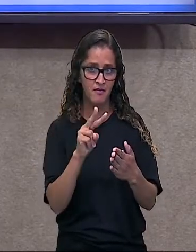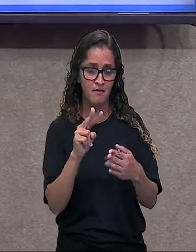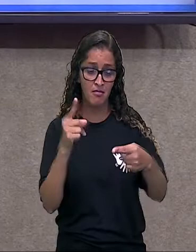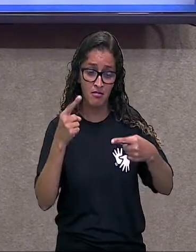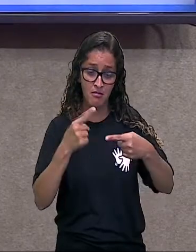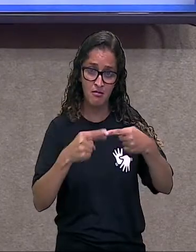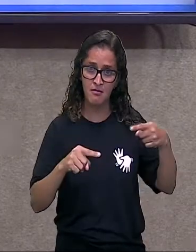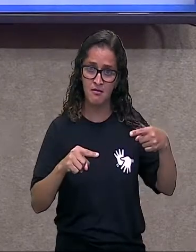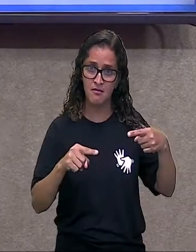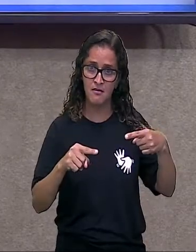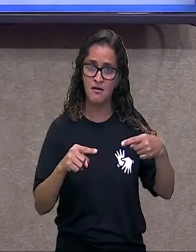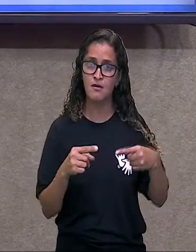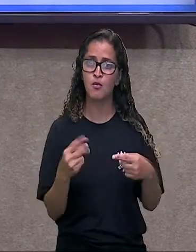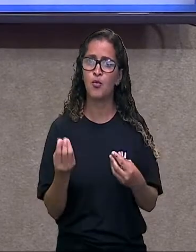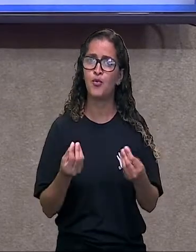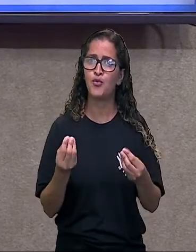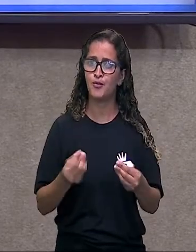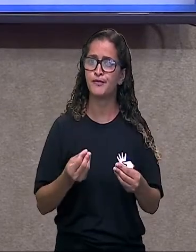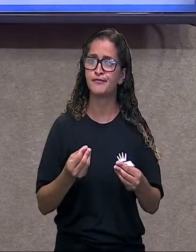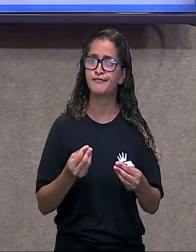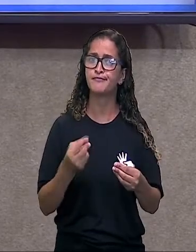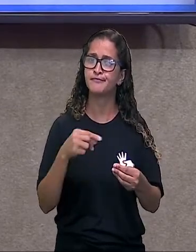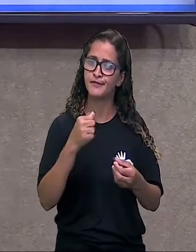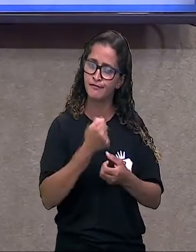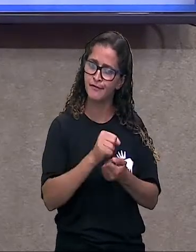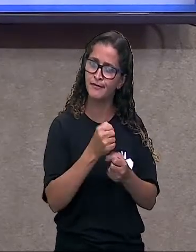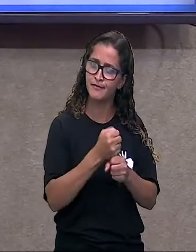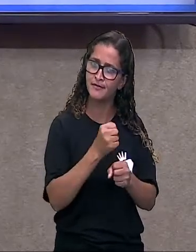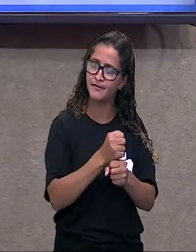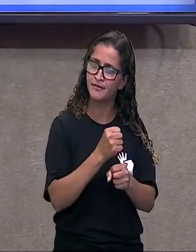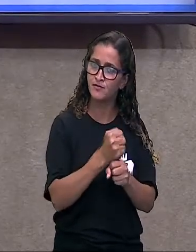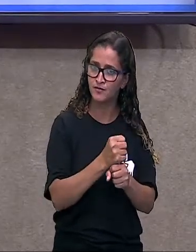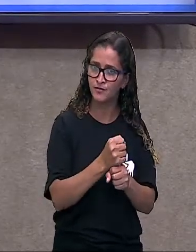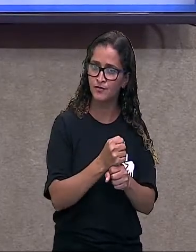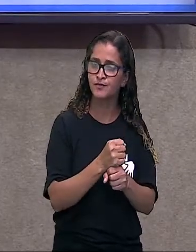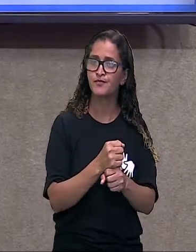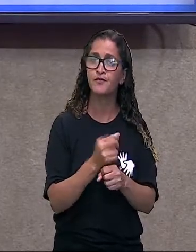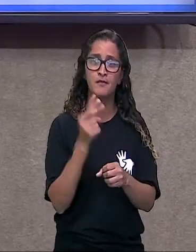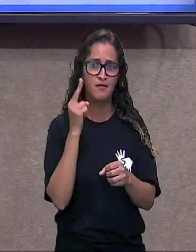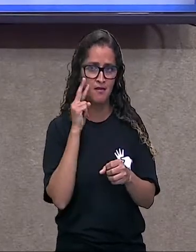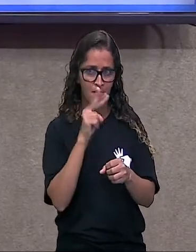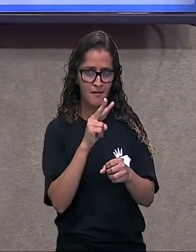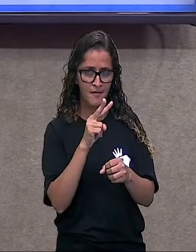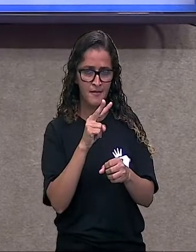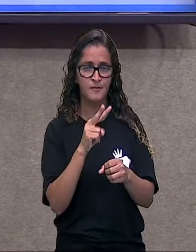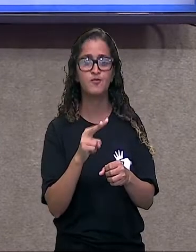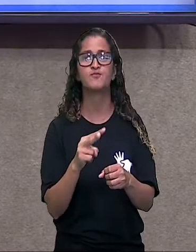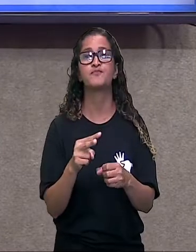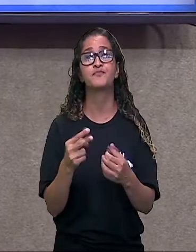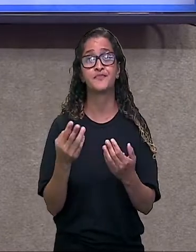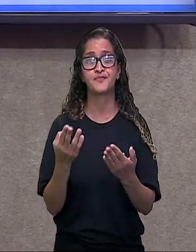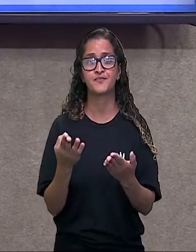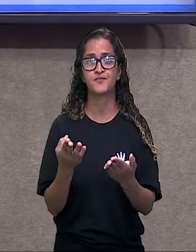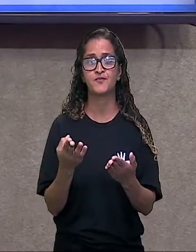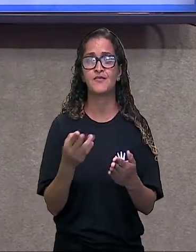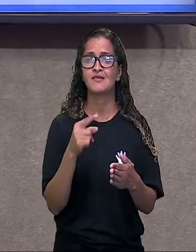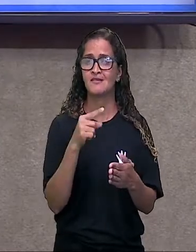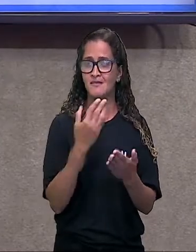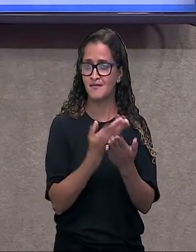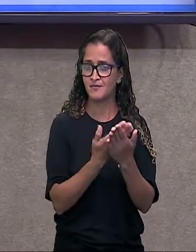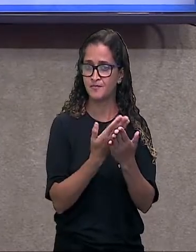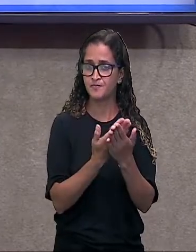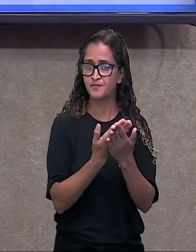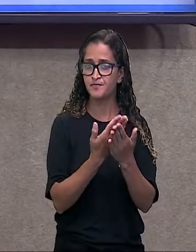-prima, não tinha lá a matéria-prima animal, vegetal e mineral? Então, naquela